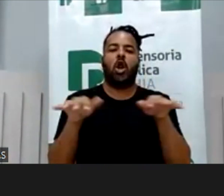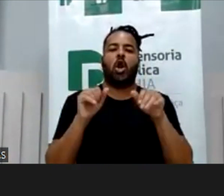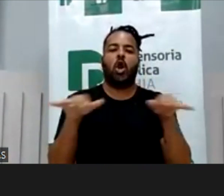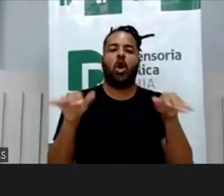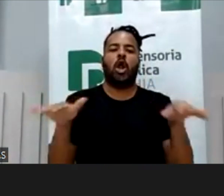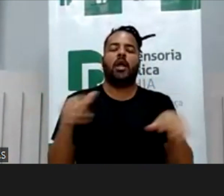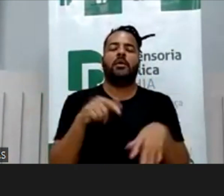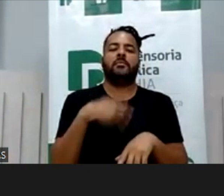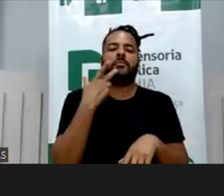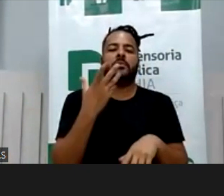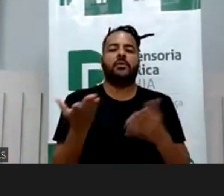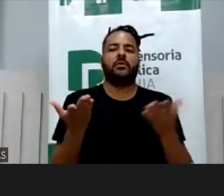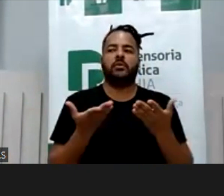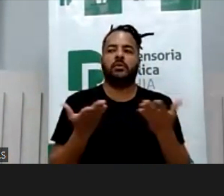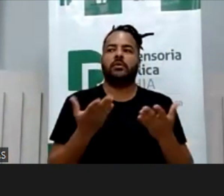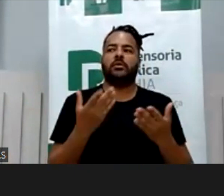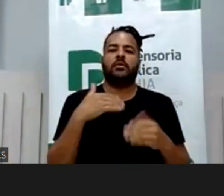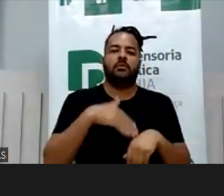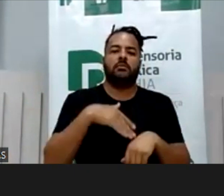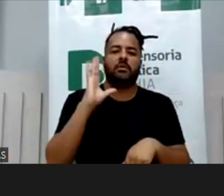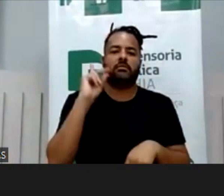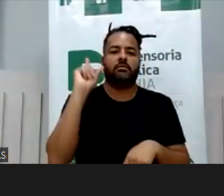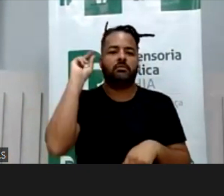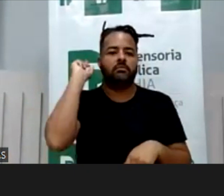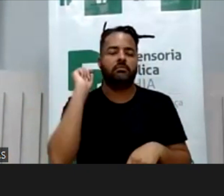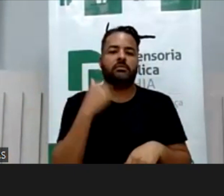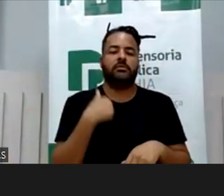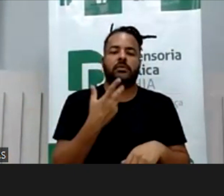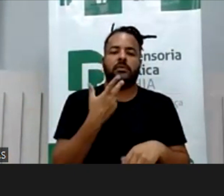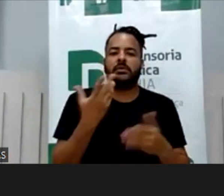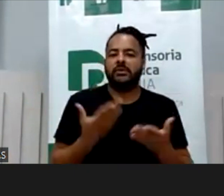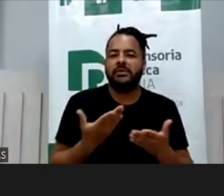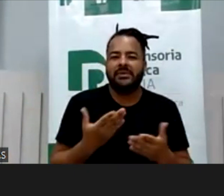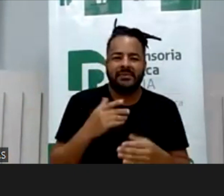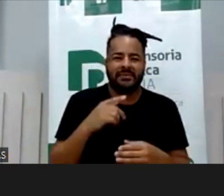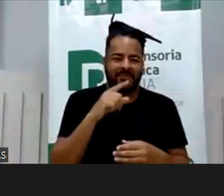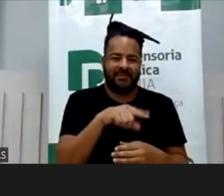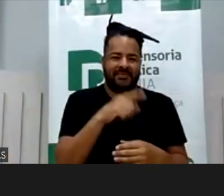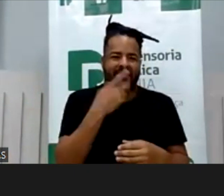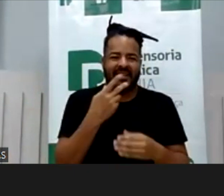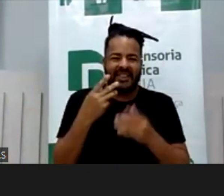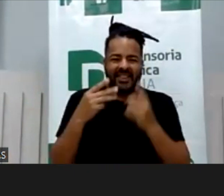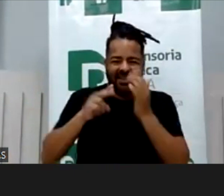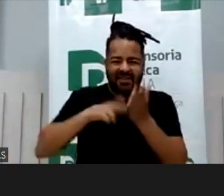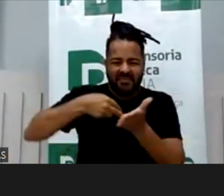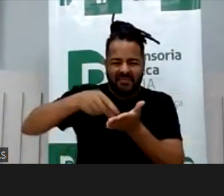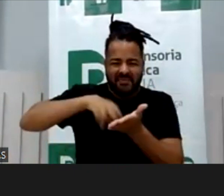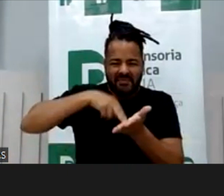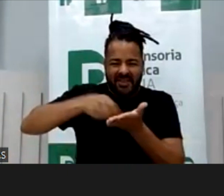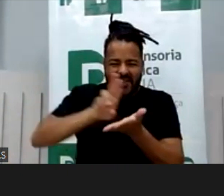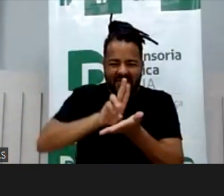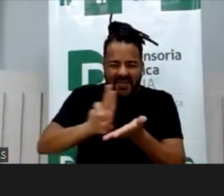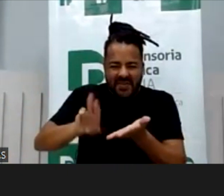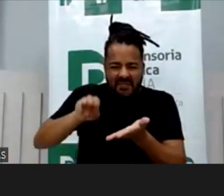de margarina, parece coisa antiga, mas ainda é, né, margarina não pode mais, né, tem um monte de coisa processada, é, enfim,